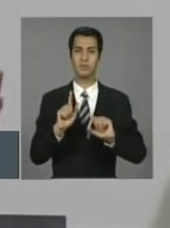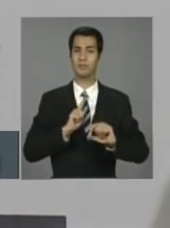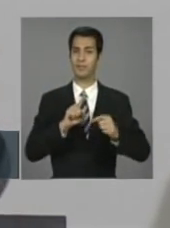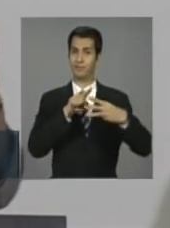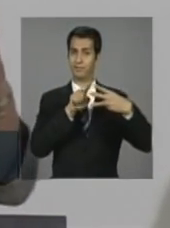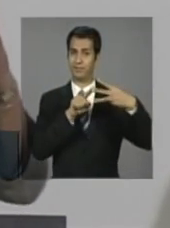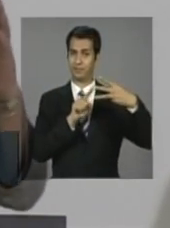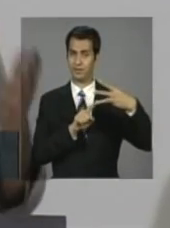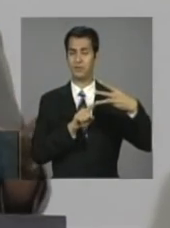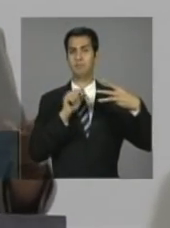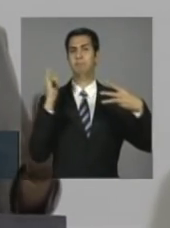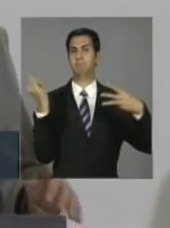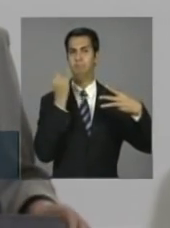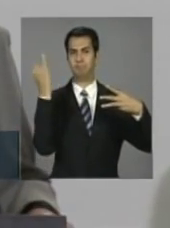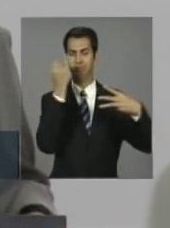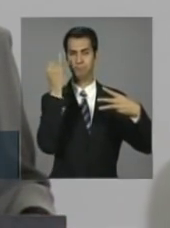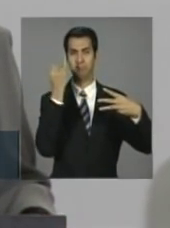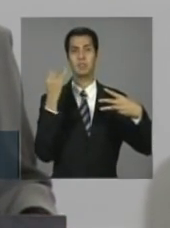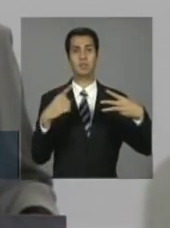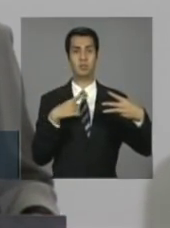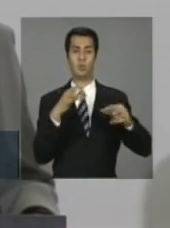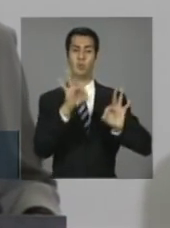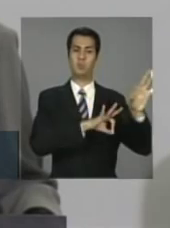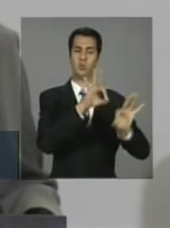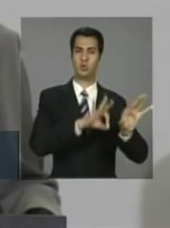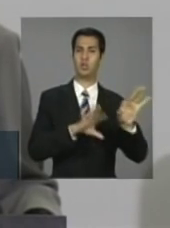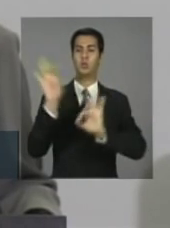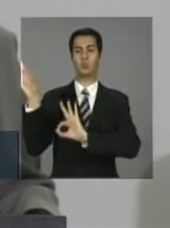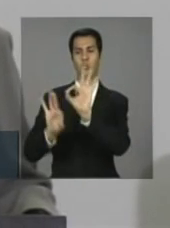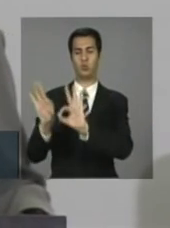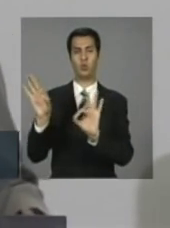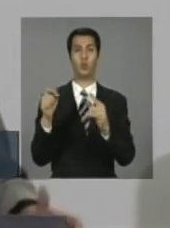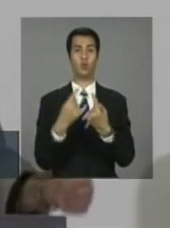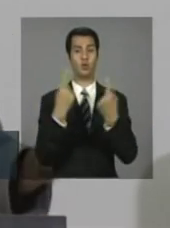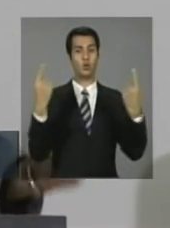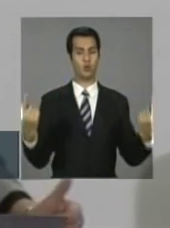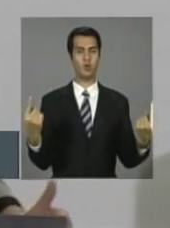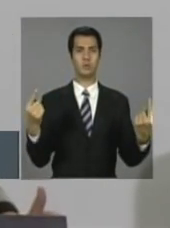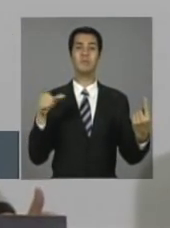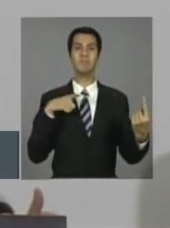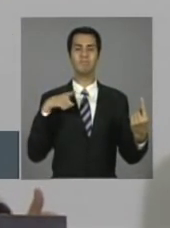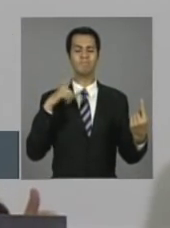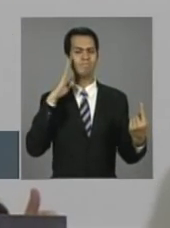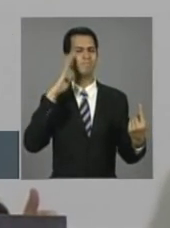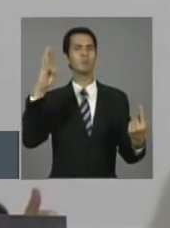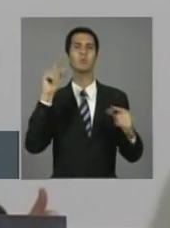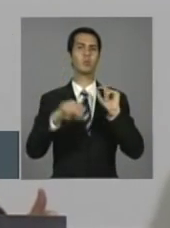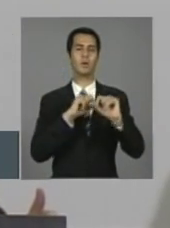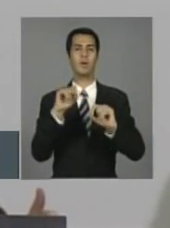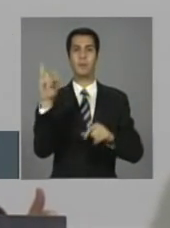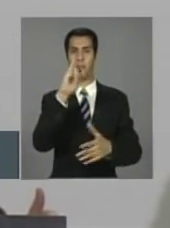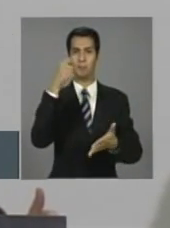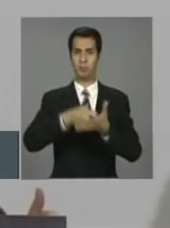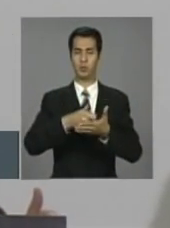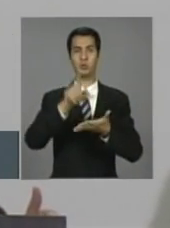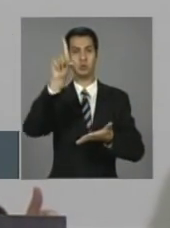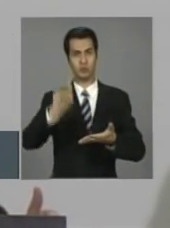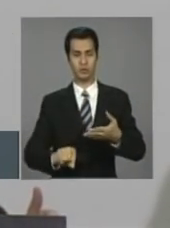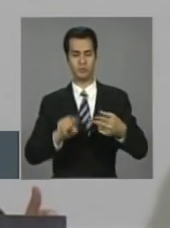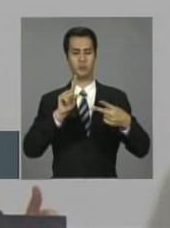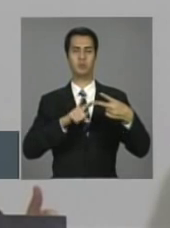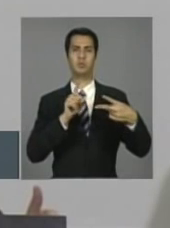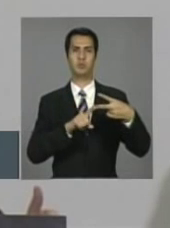destes dois programas que são essenciais. É menos imposto, desoneração,